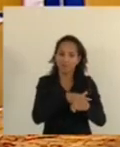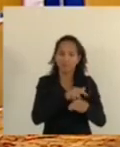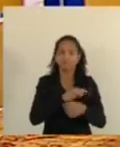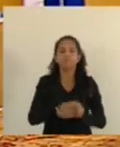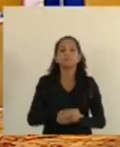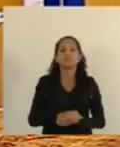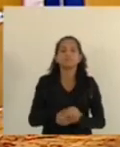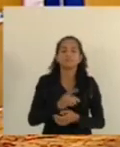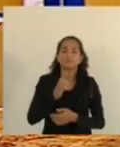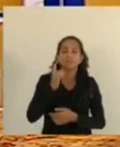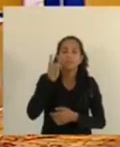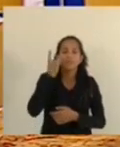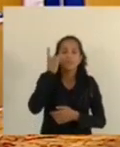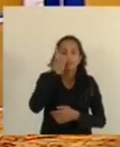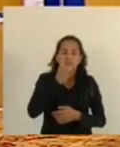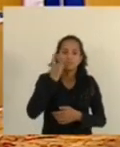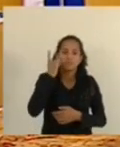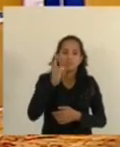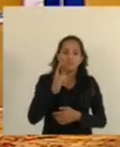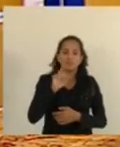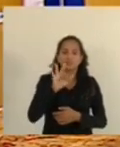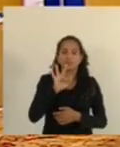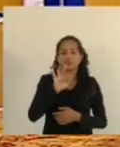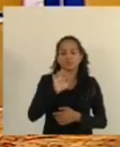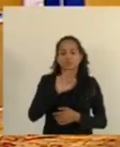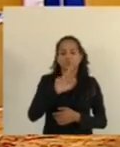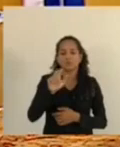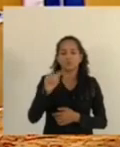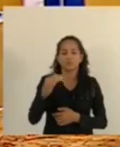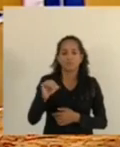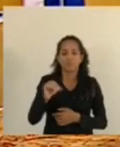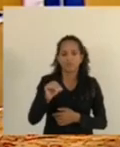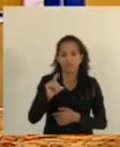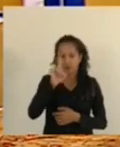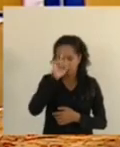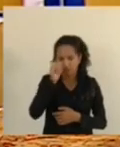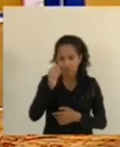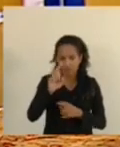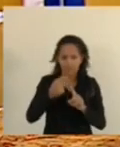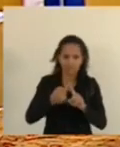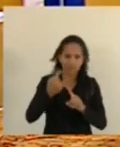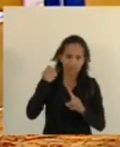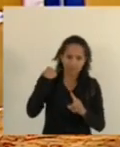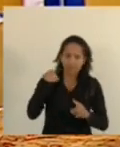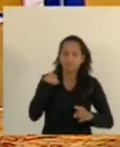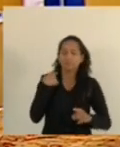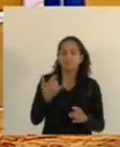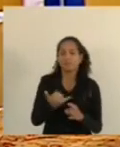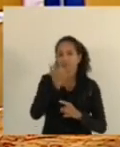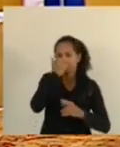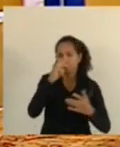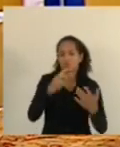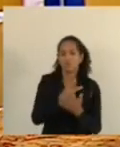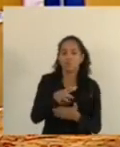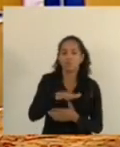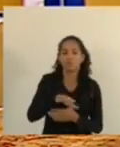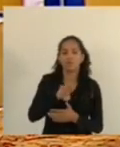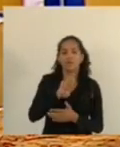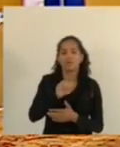Deputado Teodorico Ferraço, no dia 15 deste mês, mais uma tragédia lá em Barra do Itapemiri.